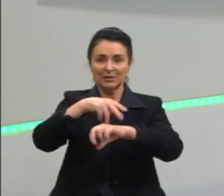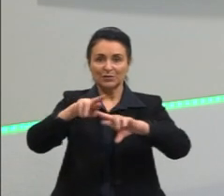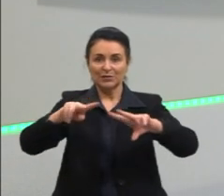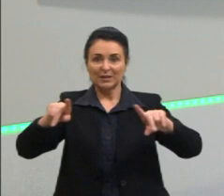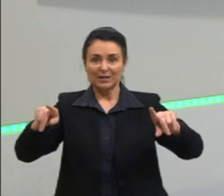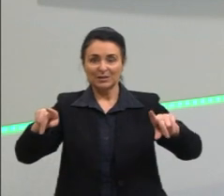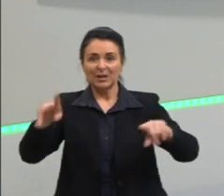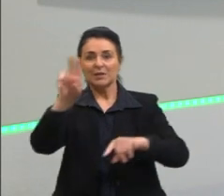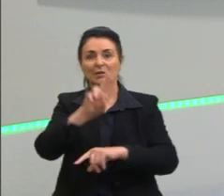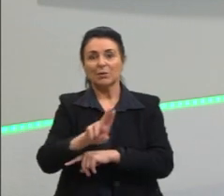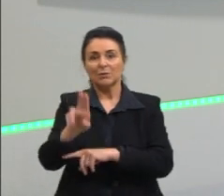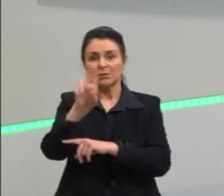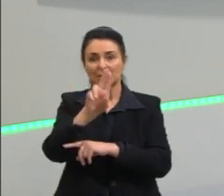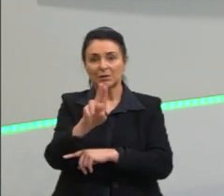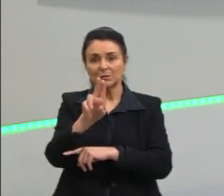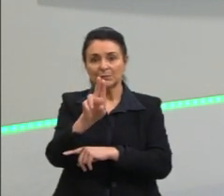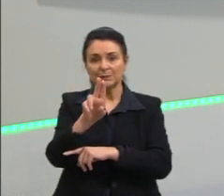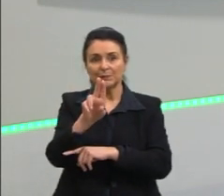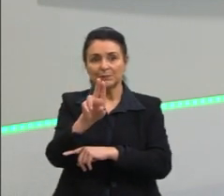são utilizados